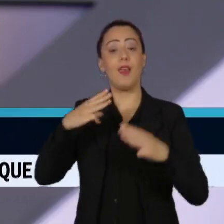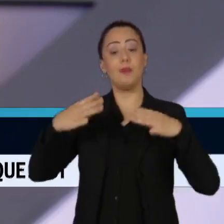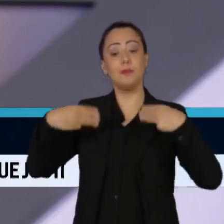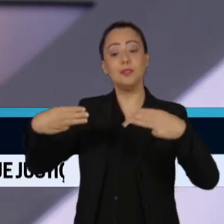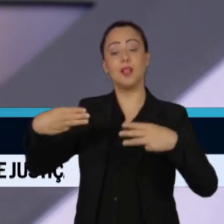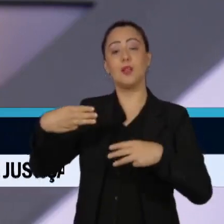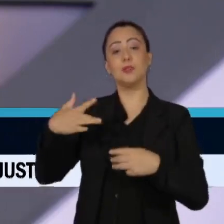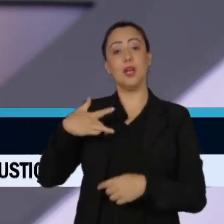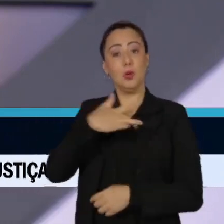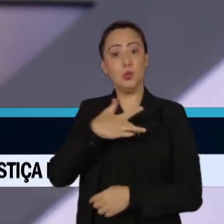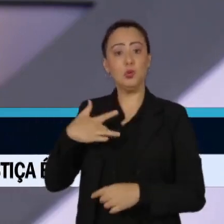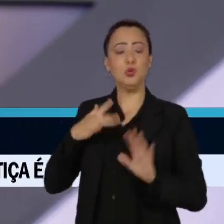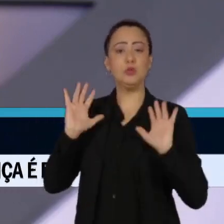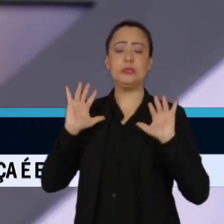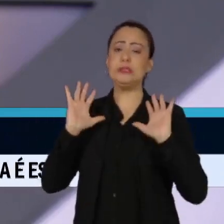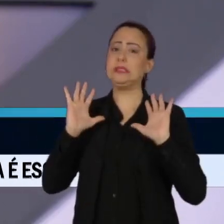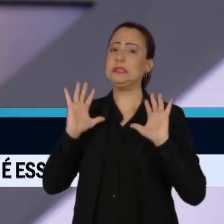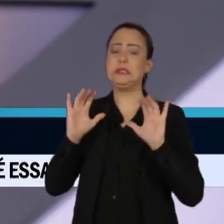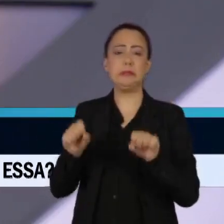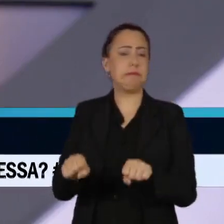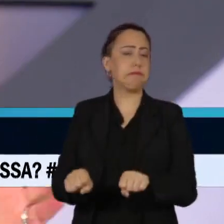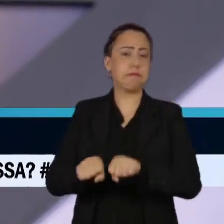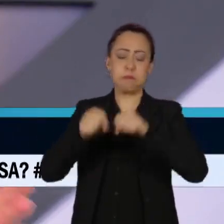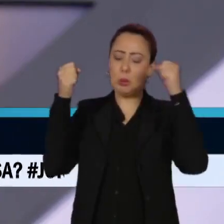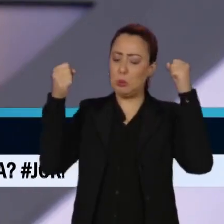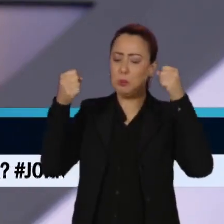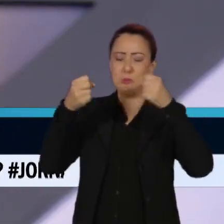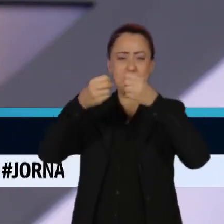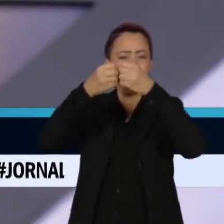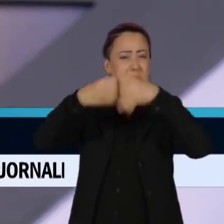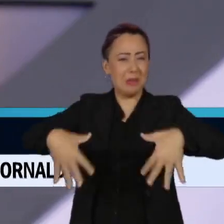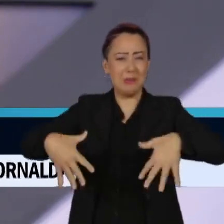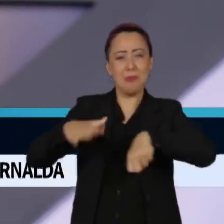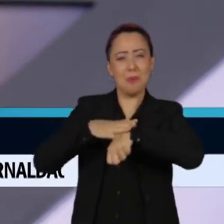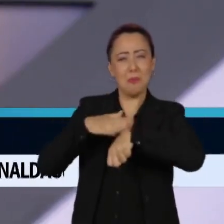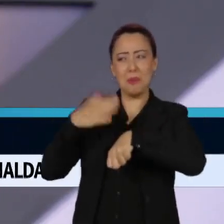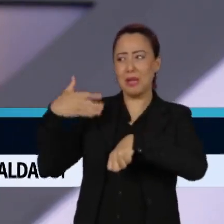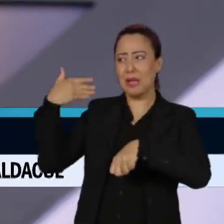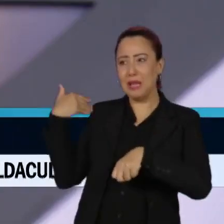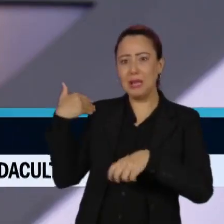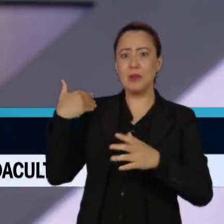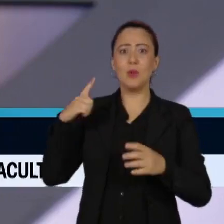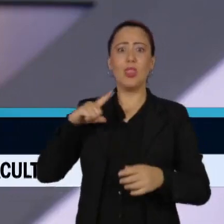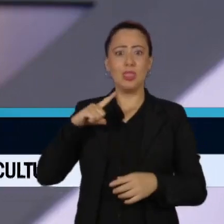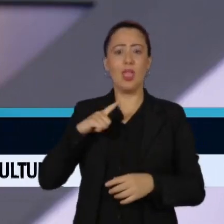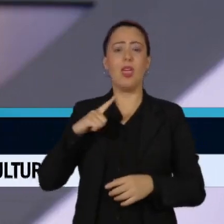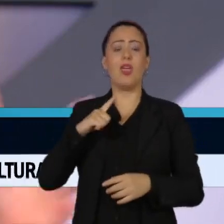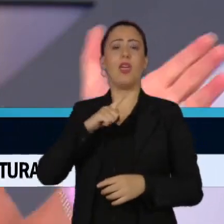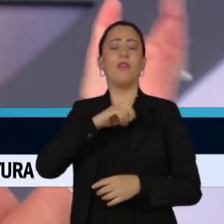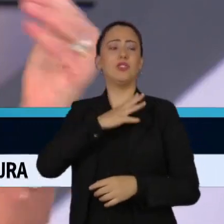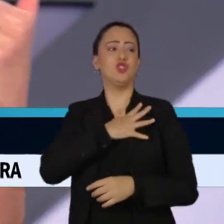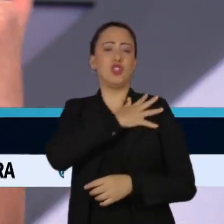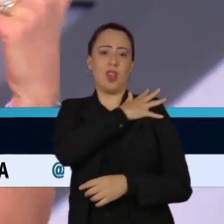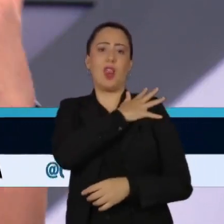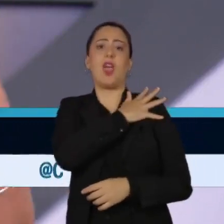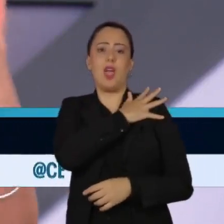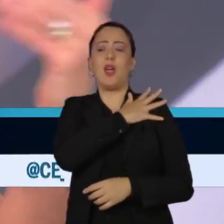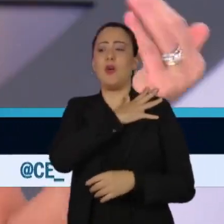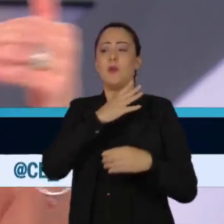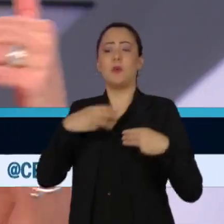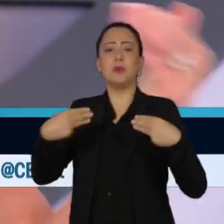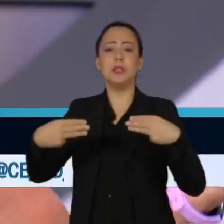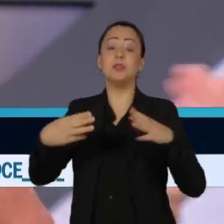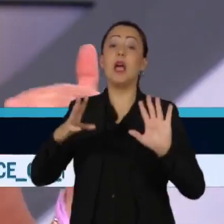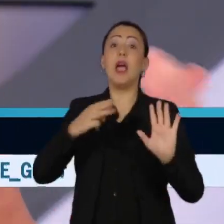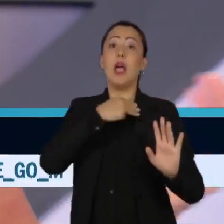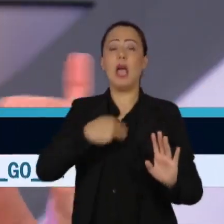foi um desastroso, né? O momento que a gente teve o general como ministro, eu não sou contra